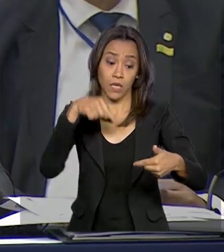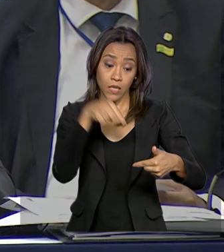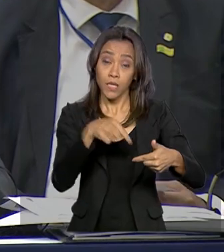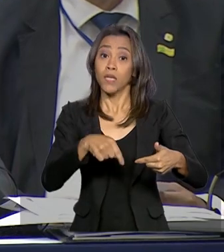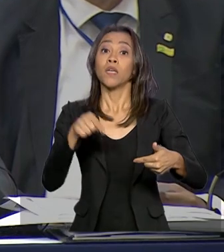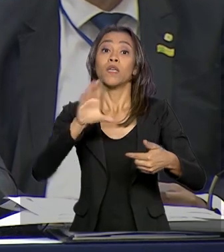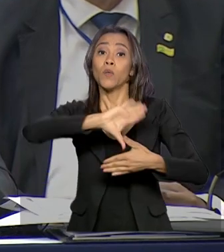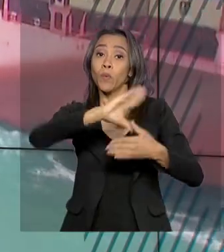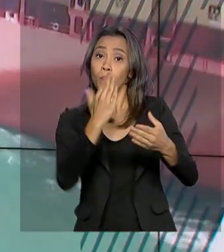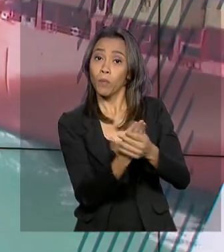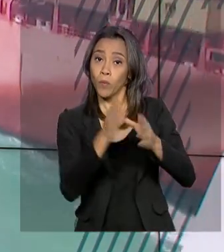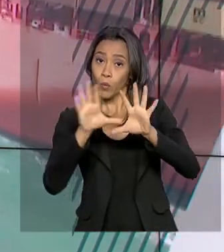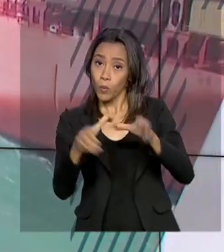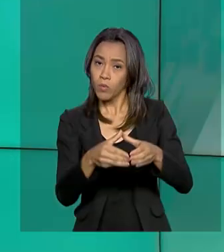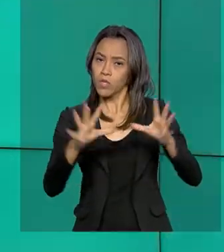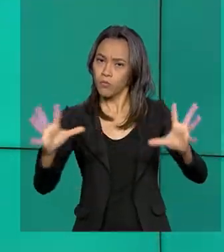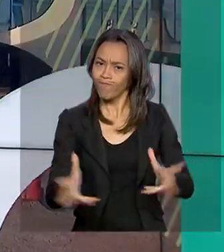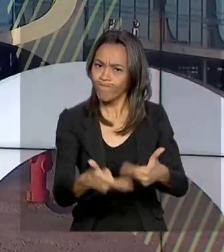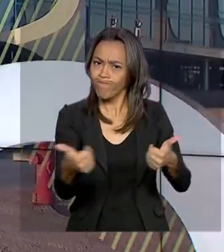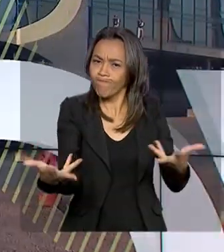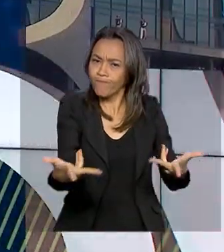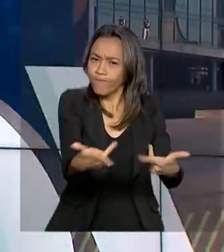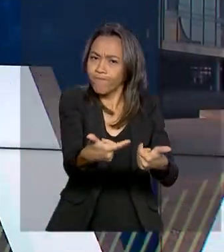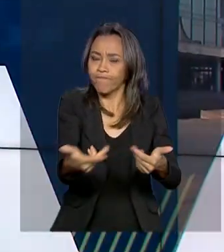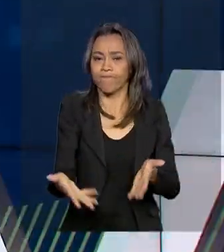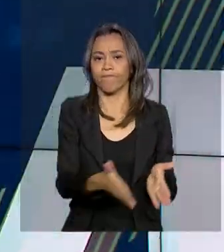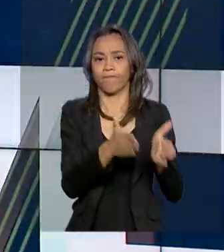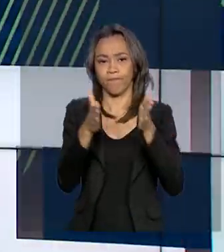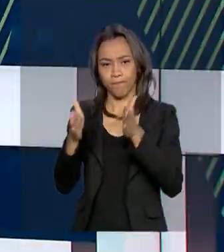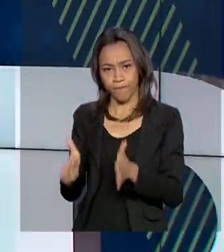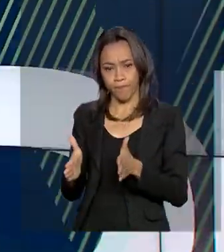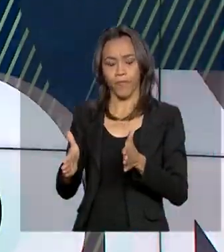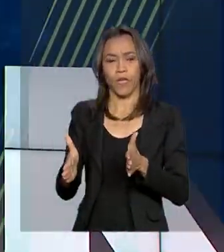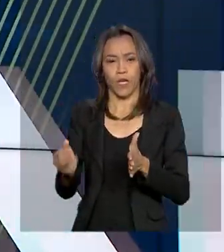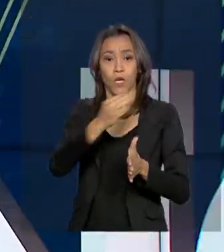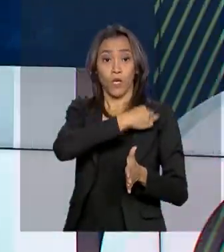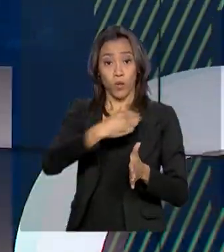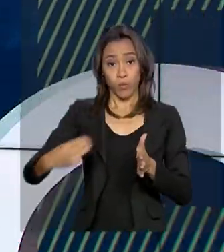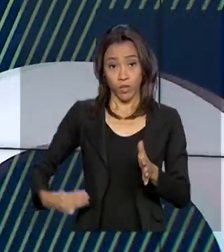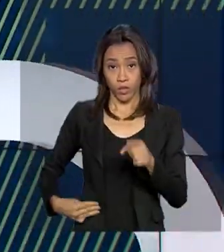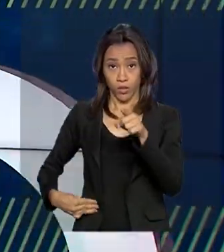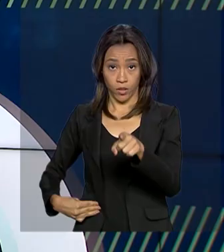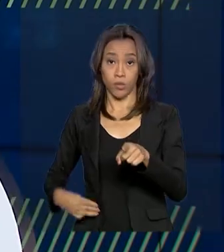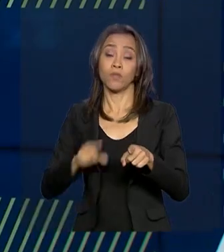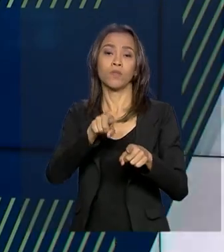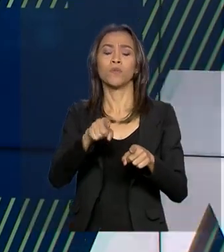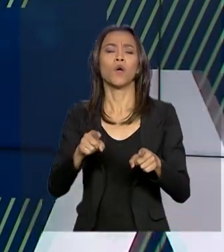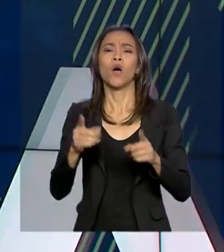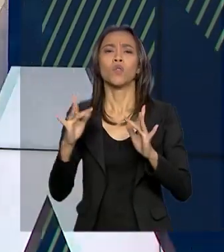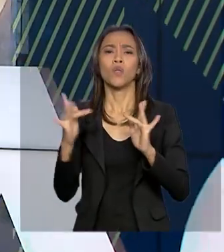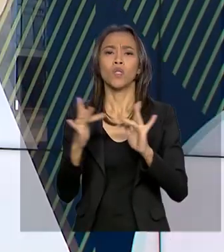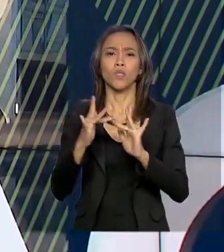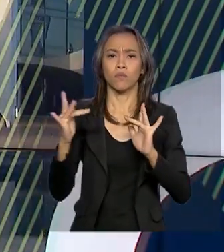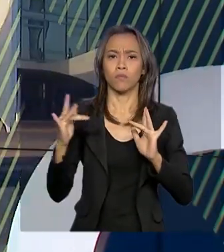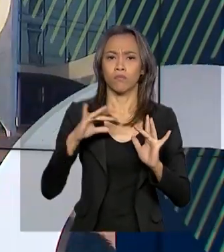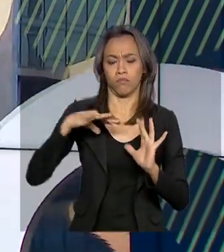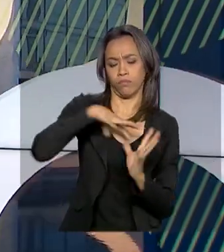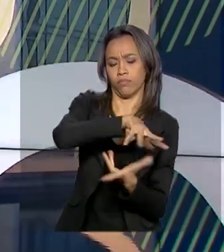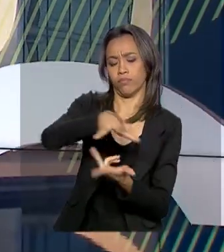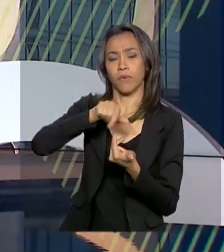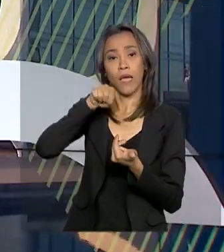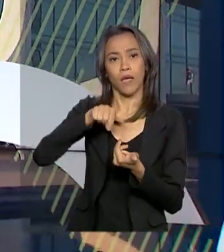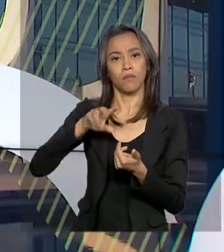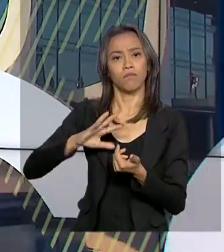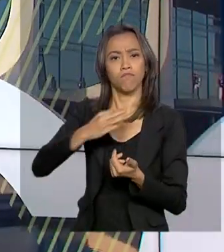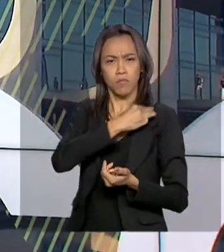e eficiente. E o ministro das Relações Exteriores, Ernesto Araújo, disse que o Mercosul prepara um plano de ação